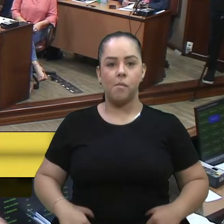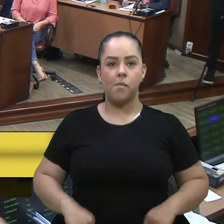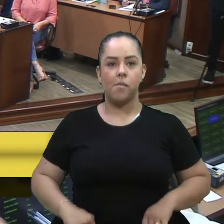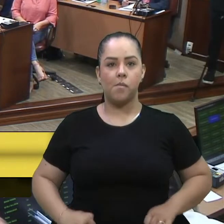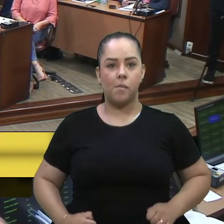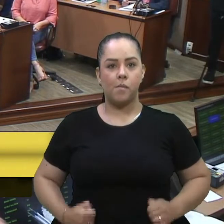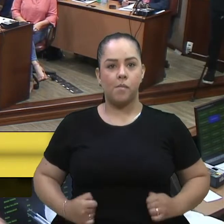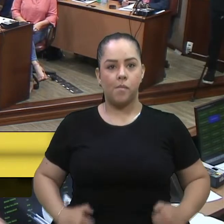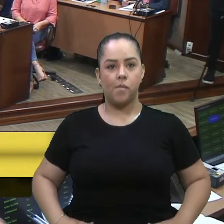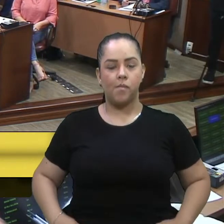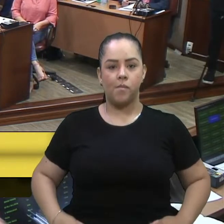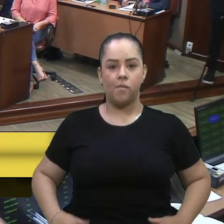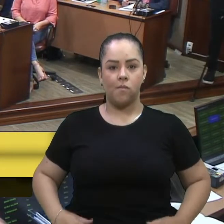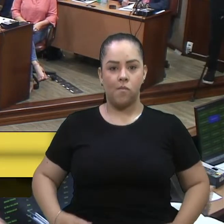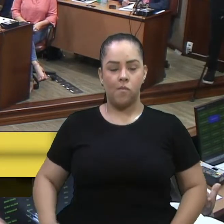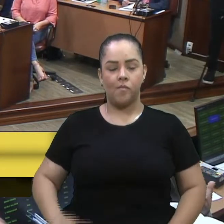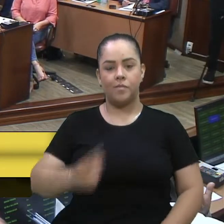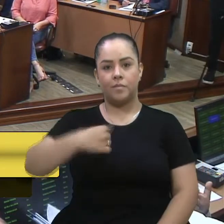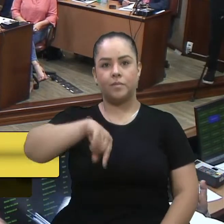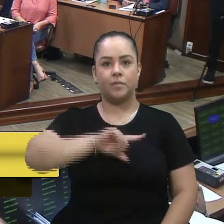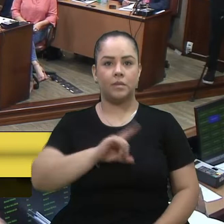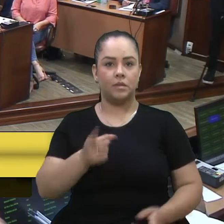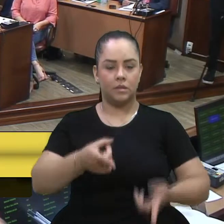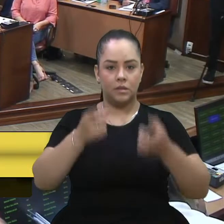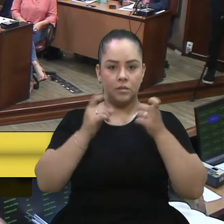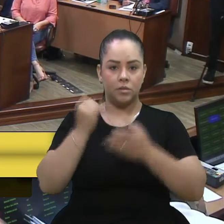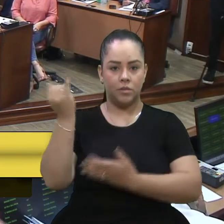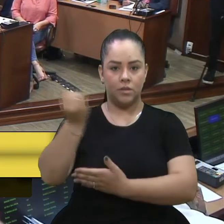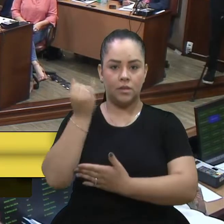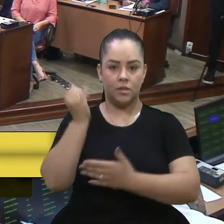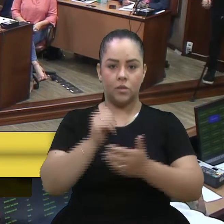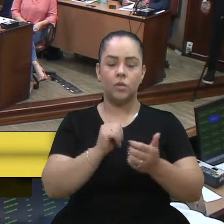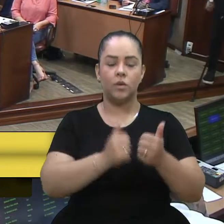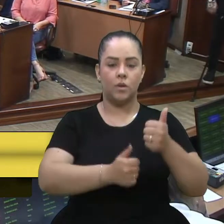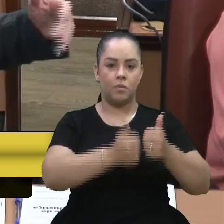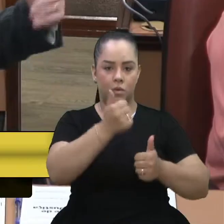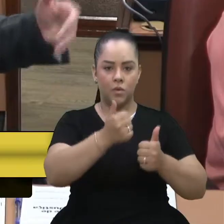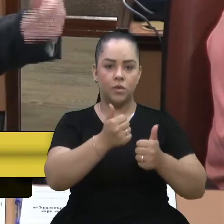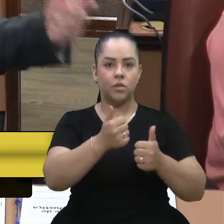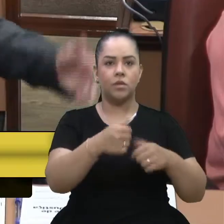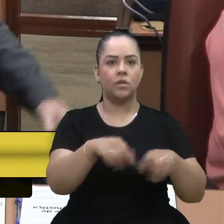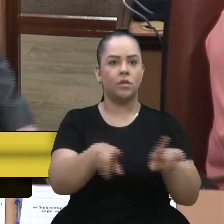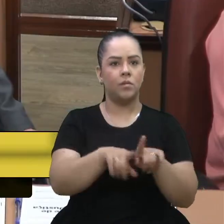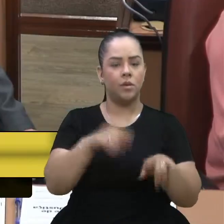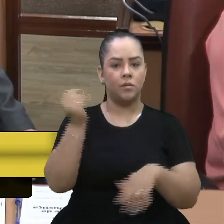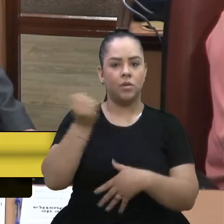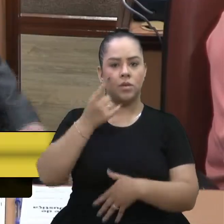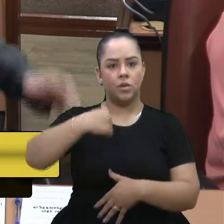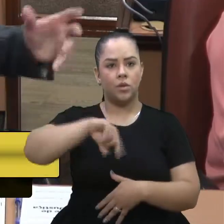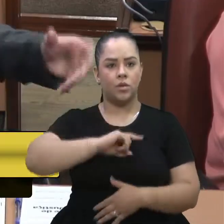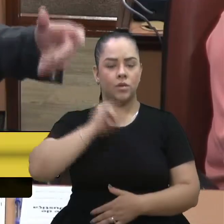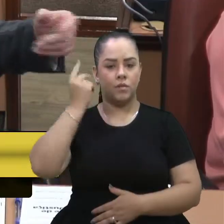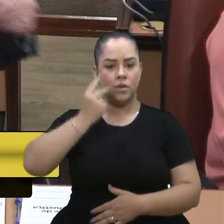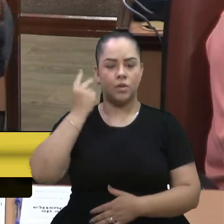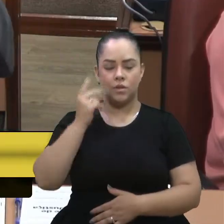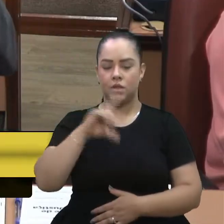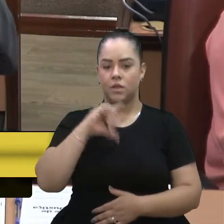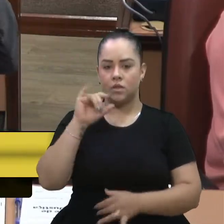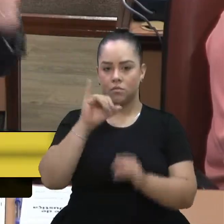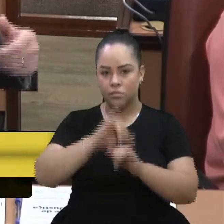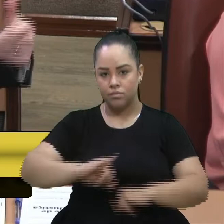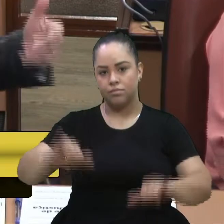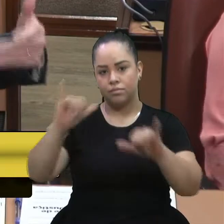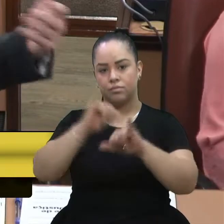a gente vê a importância, nós sabemos da importância do esporte. e da importância que nós temos como vereadores de propagar e defender